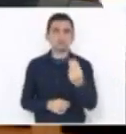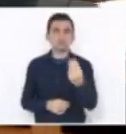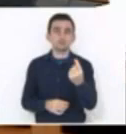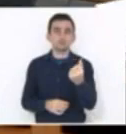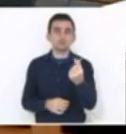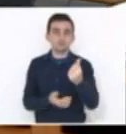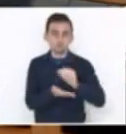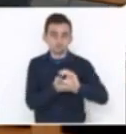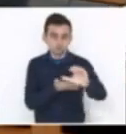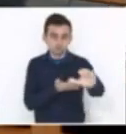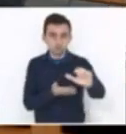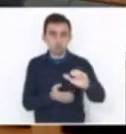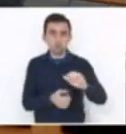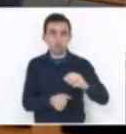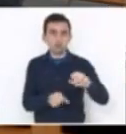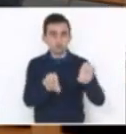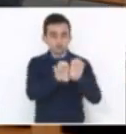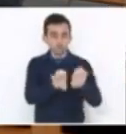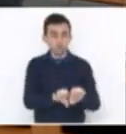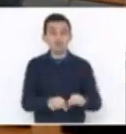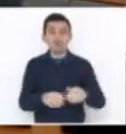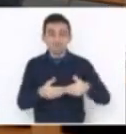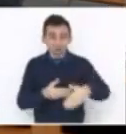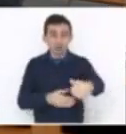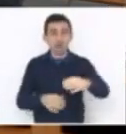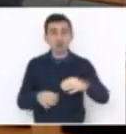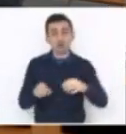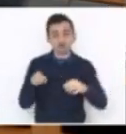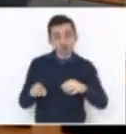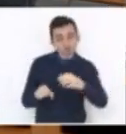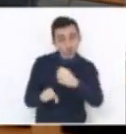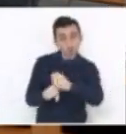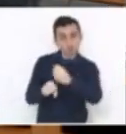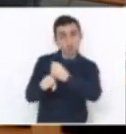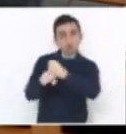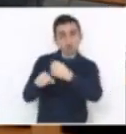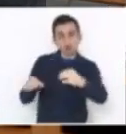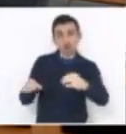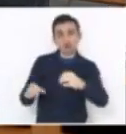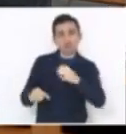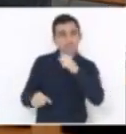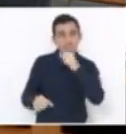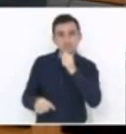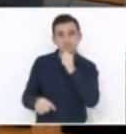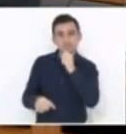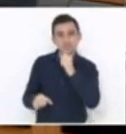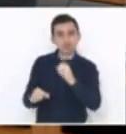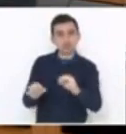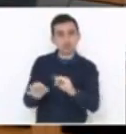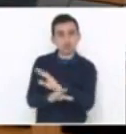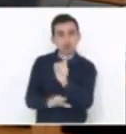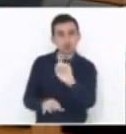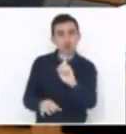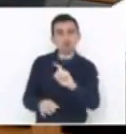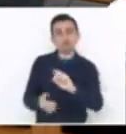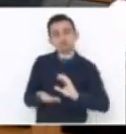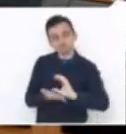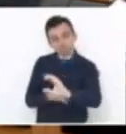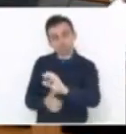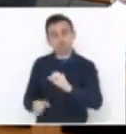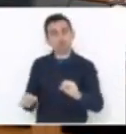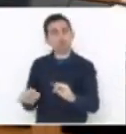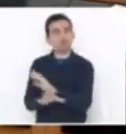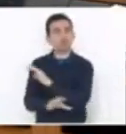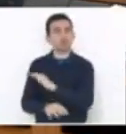para que as obras possam ser terminadas. Então, aí já tem 575 milhões comprometidos com aquilo que já foi